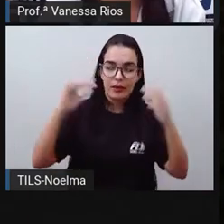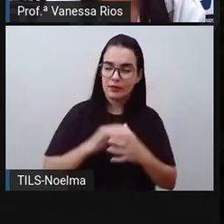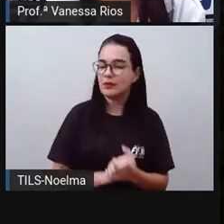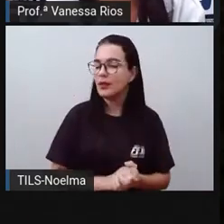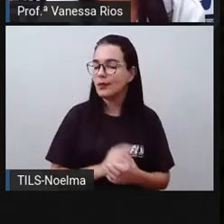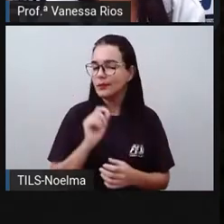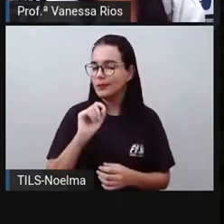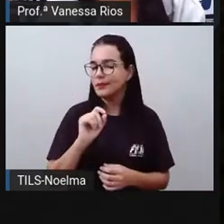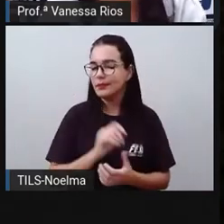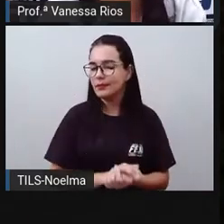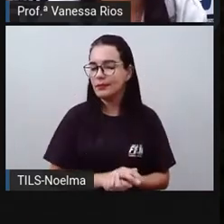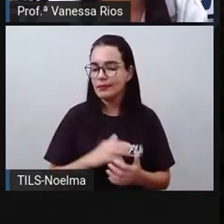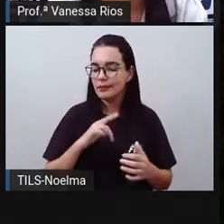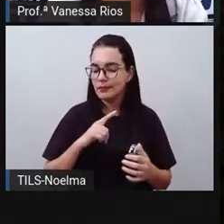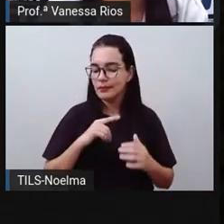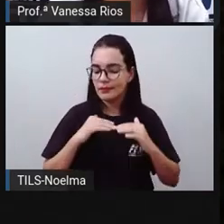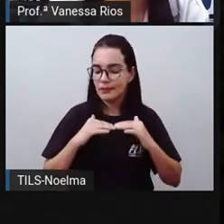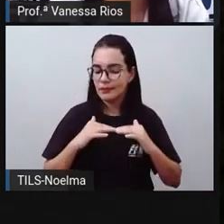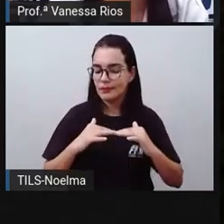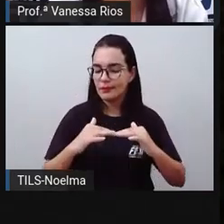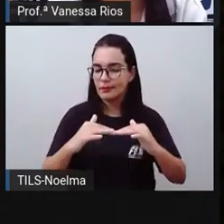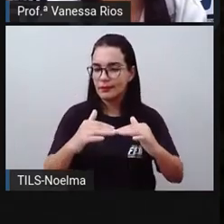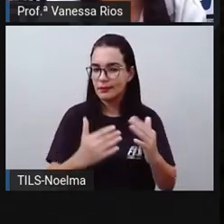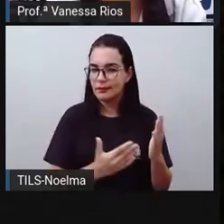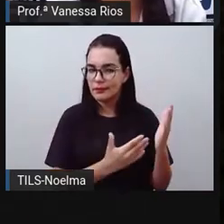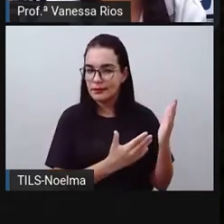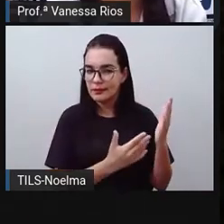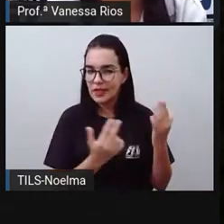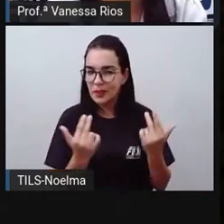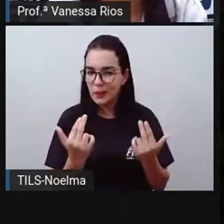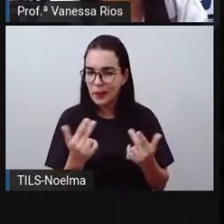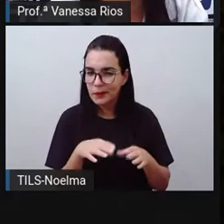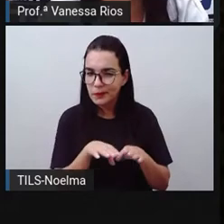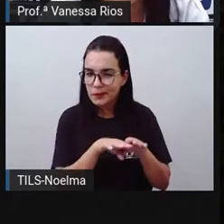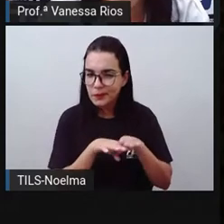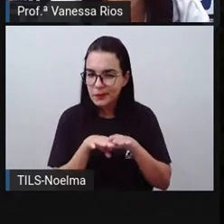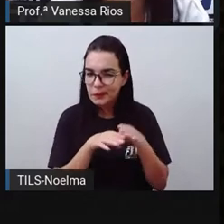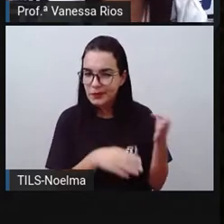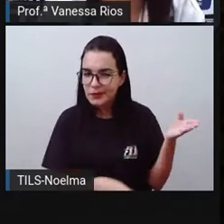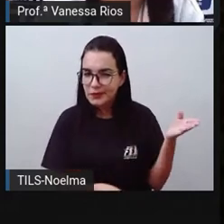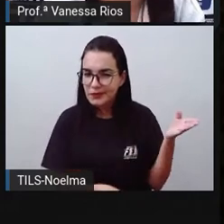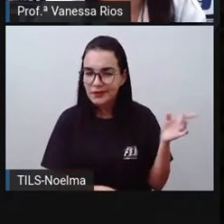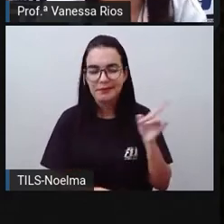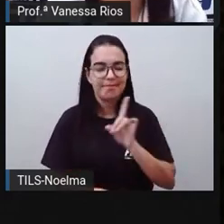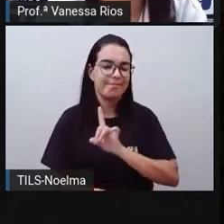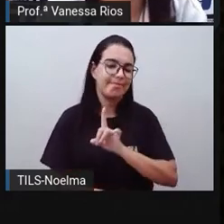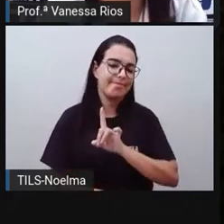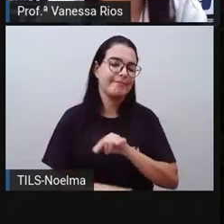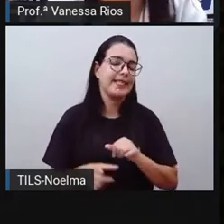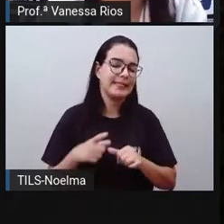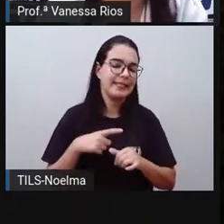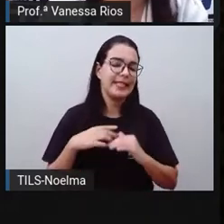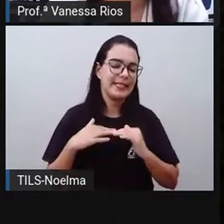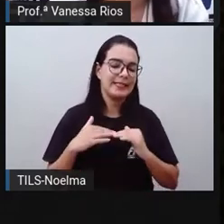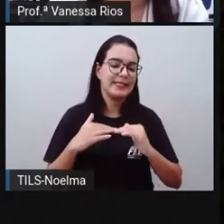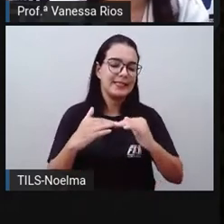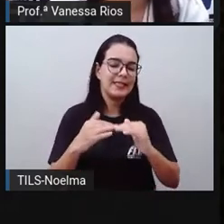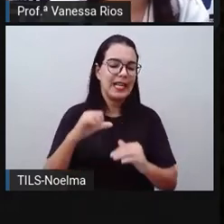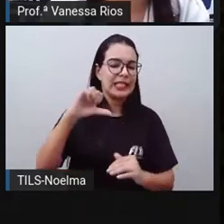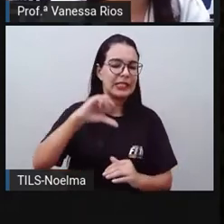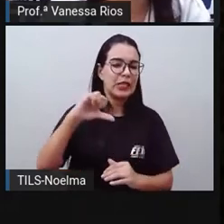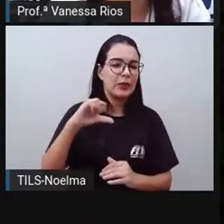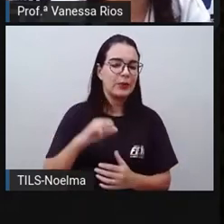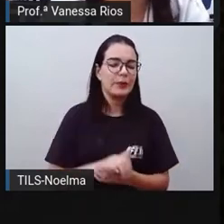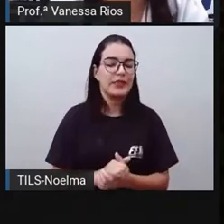todas as rodovias, não é? Elas estão nestas mesmas condições. Então a gente observa aí uma estrada